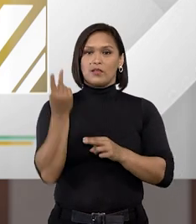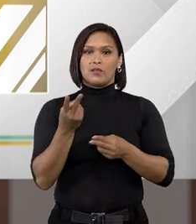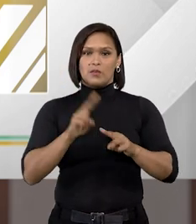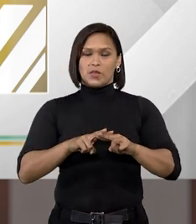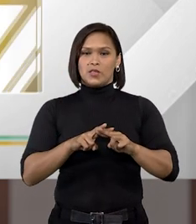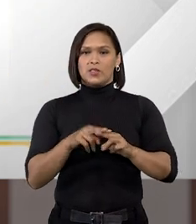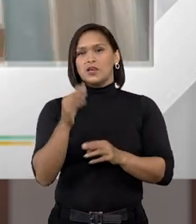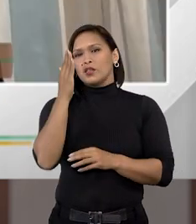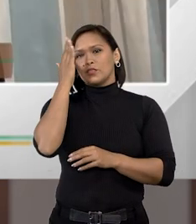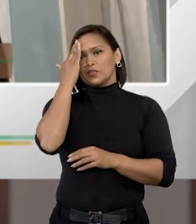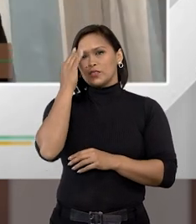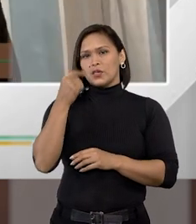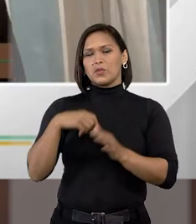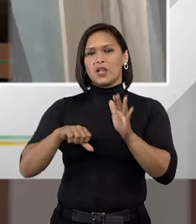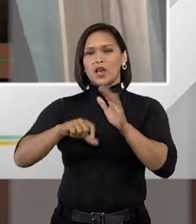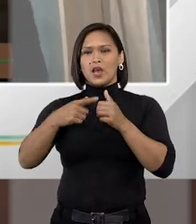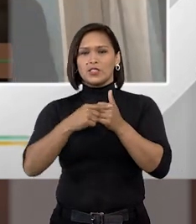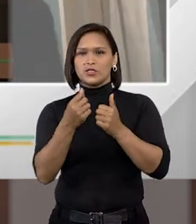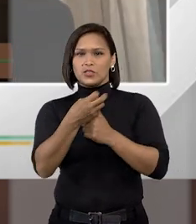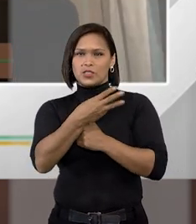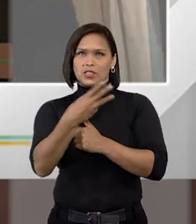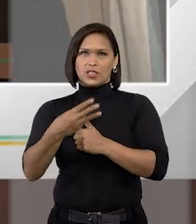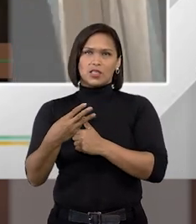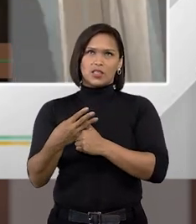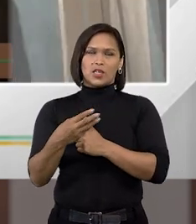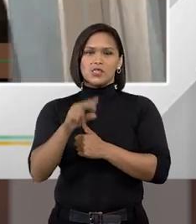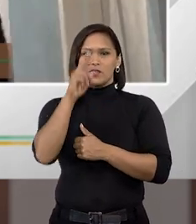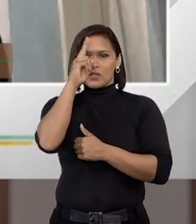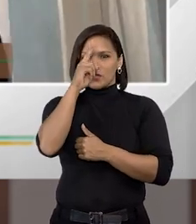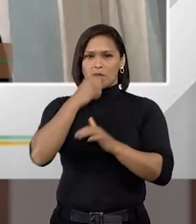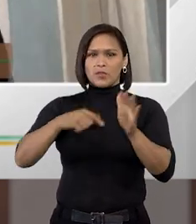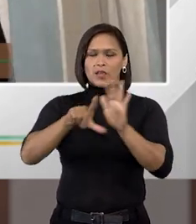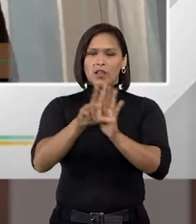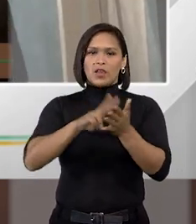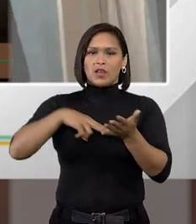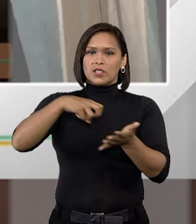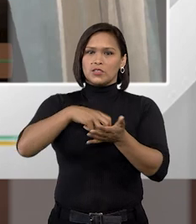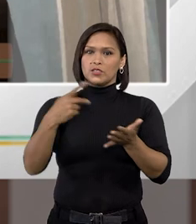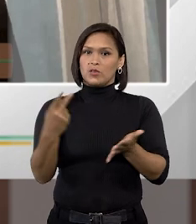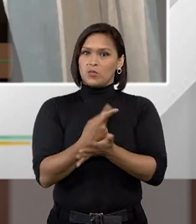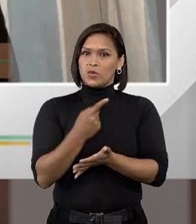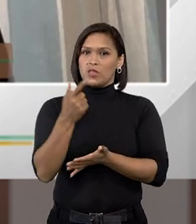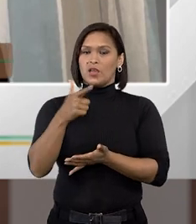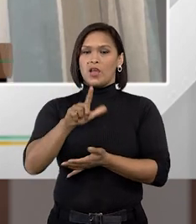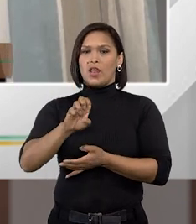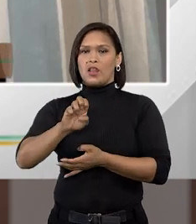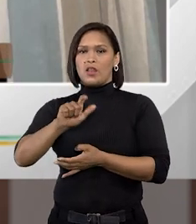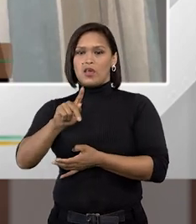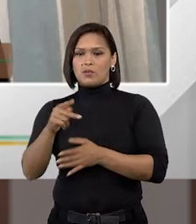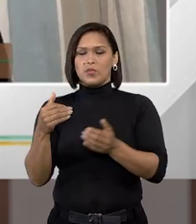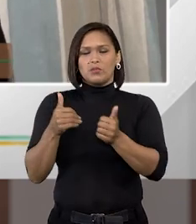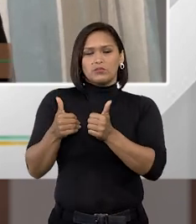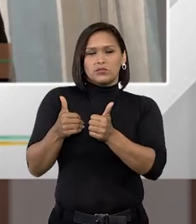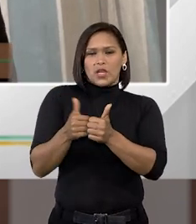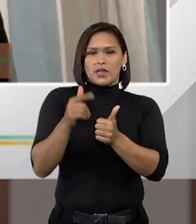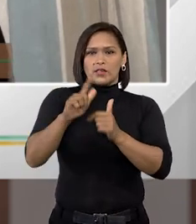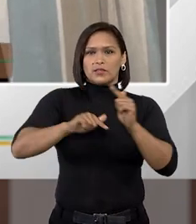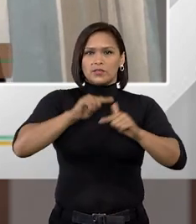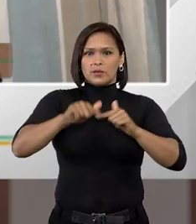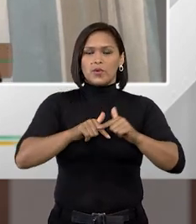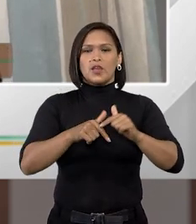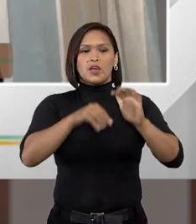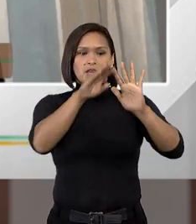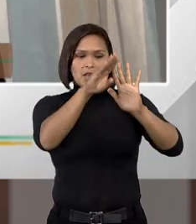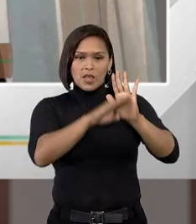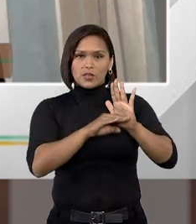a gente sabe que lá, por volta do artigo 33, se eu não me engano, da lei de execução penal, o Alep começa a disciplinar sobre o trabalho e ela faz